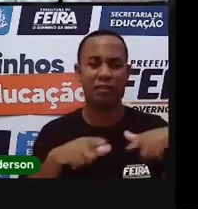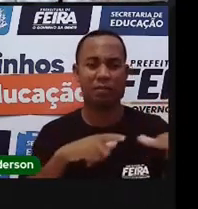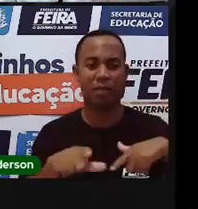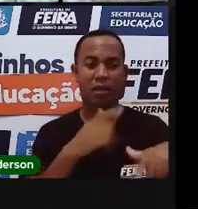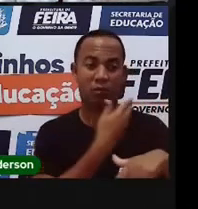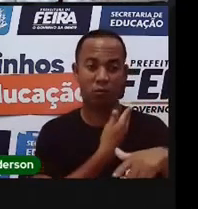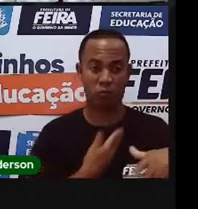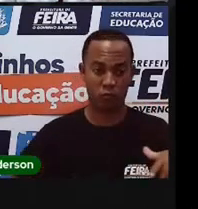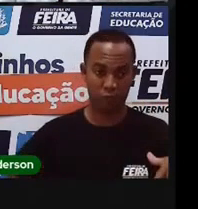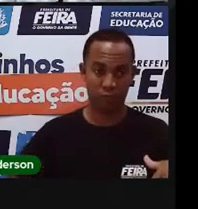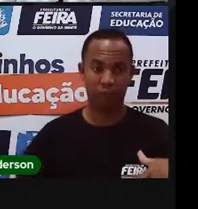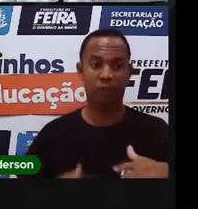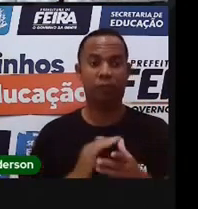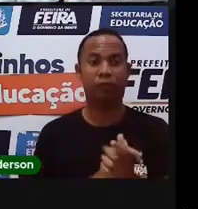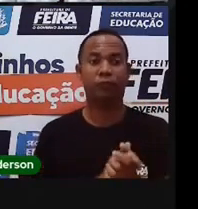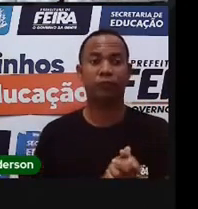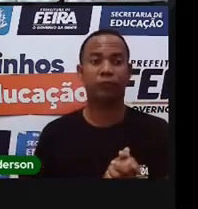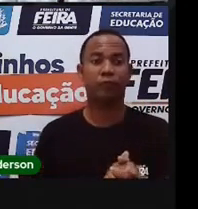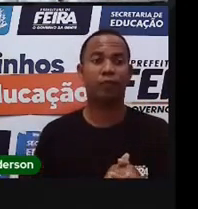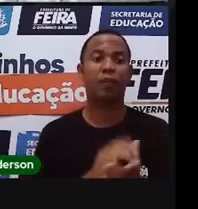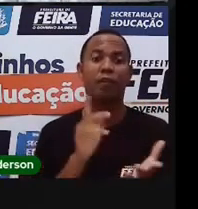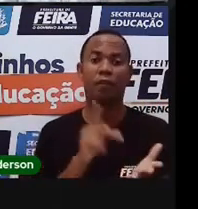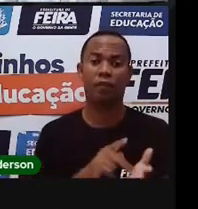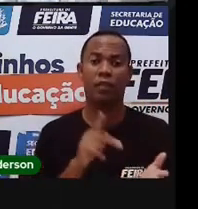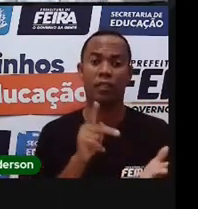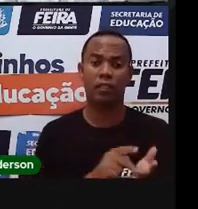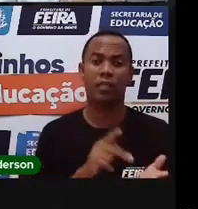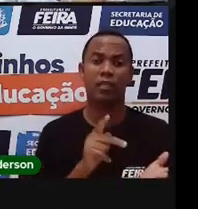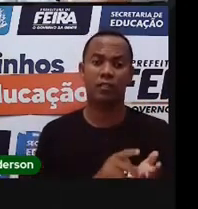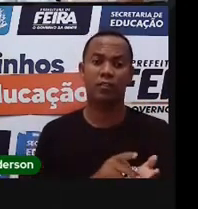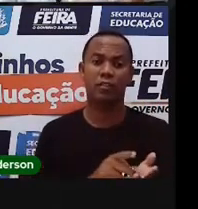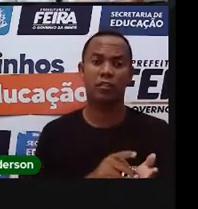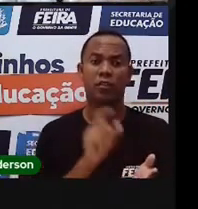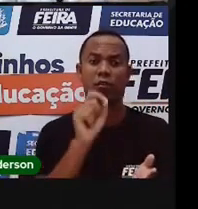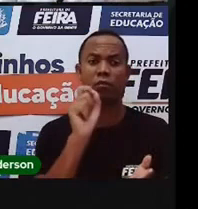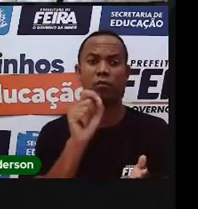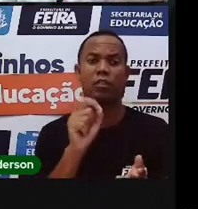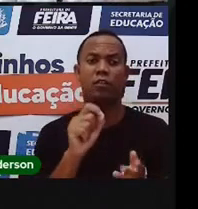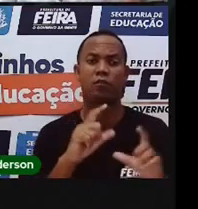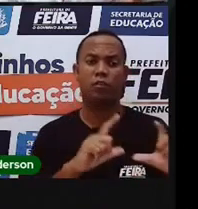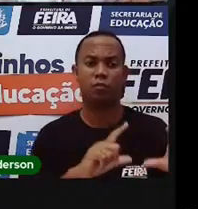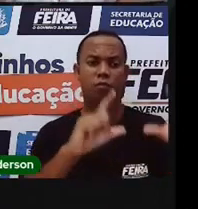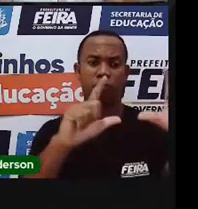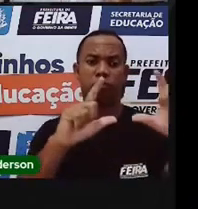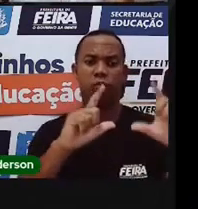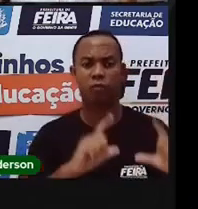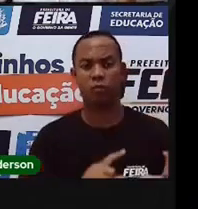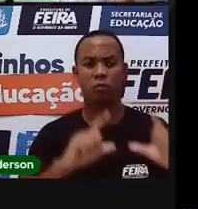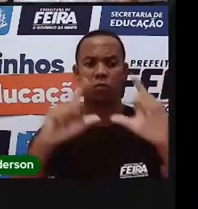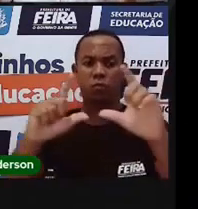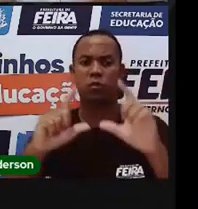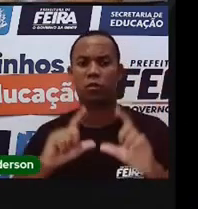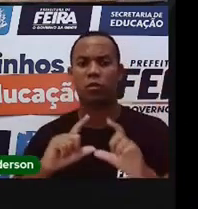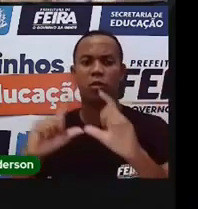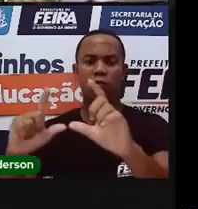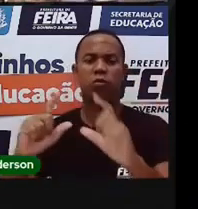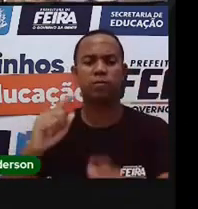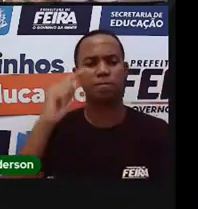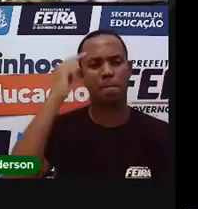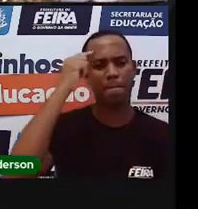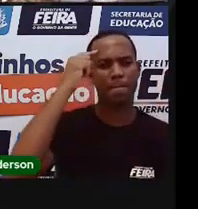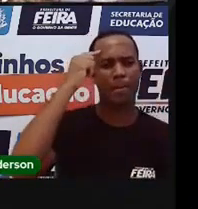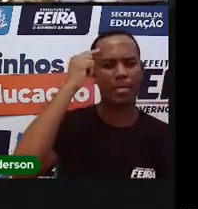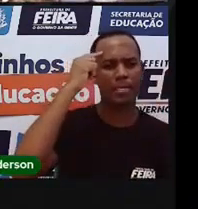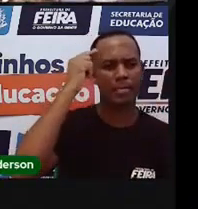A Prô, na verdade, foi colocando aí os principais para que vocês começassem a pensar, hum,